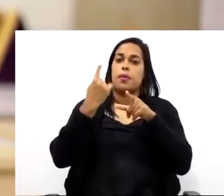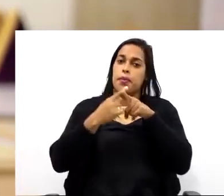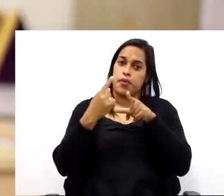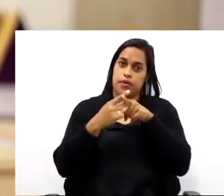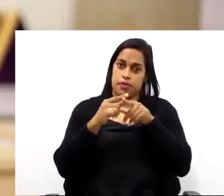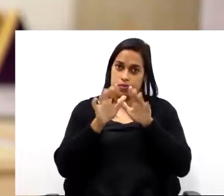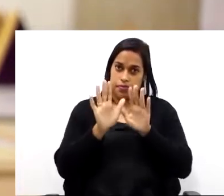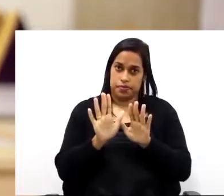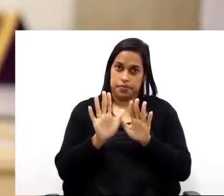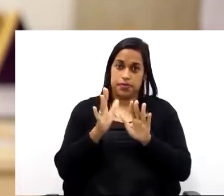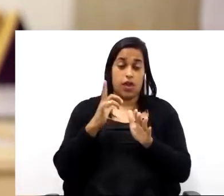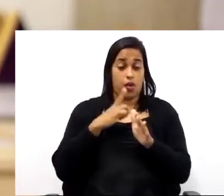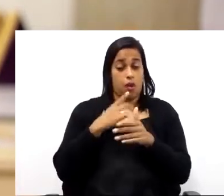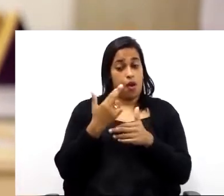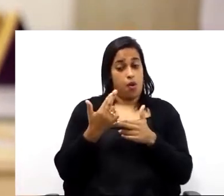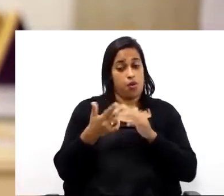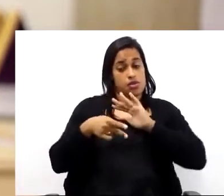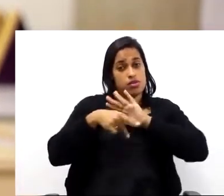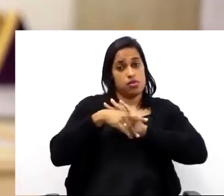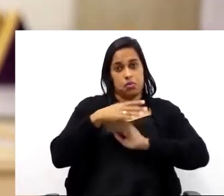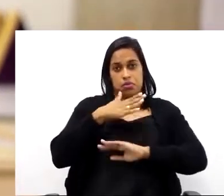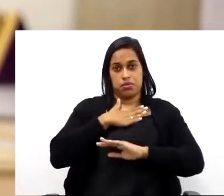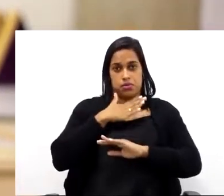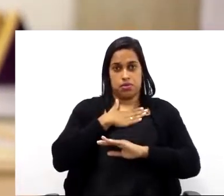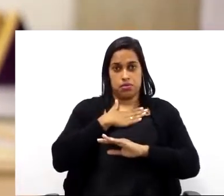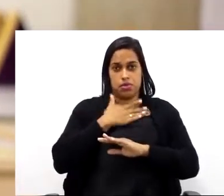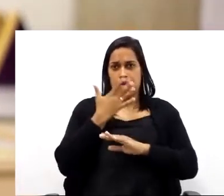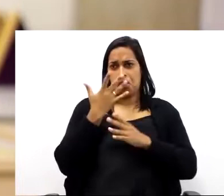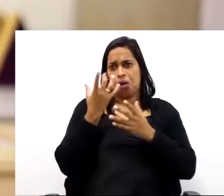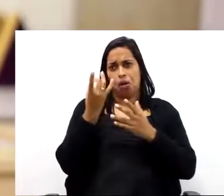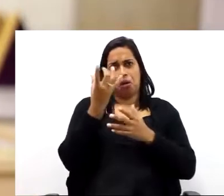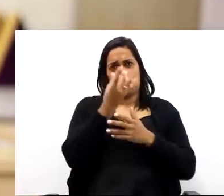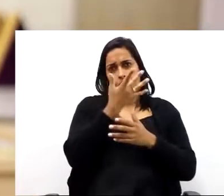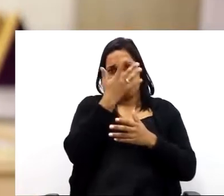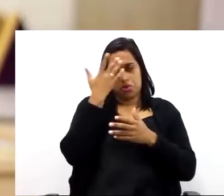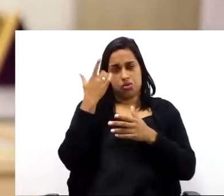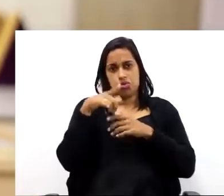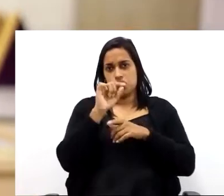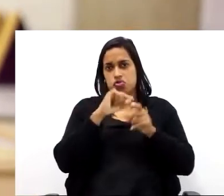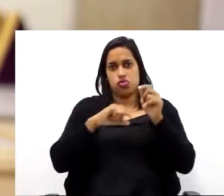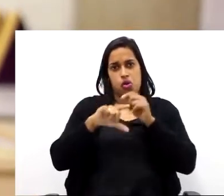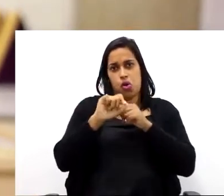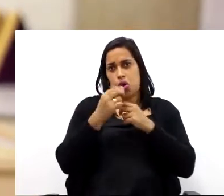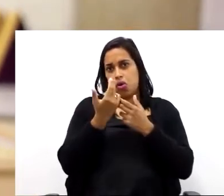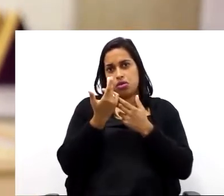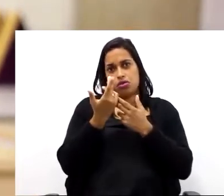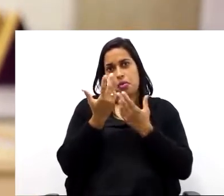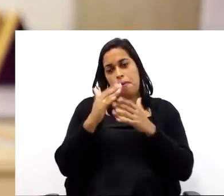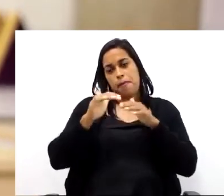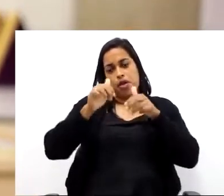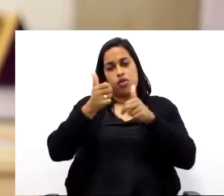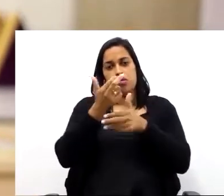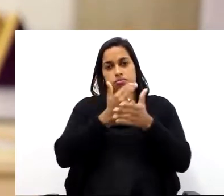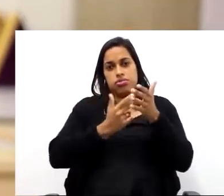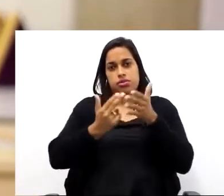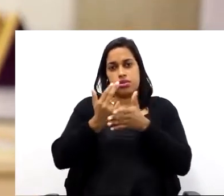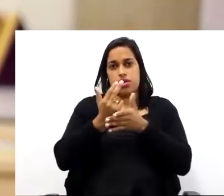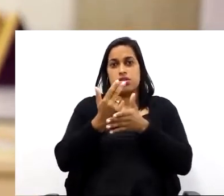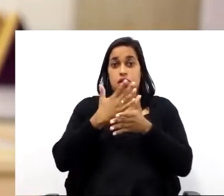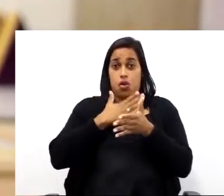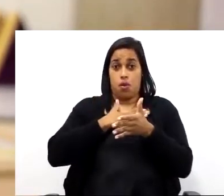é uma coisa minha e aí cada pessoa vai descobrir o melhor jeito para desenhar. O meu jeito me diz que quando tem alguma